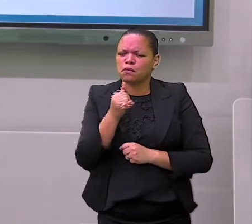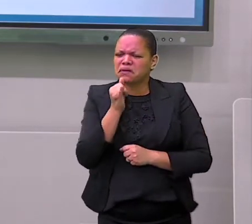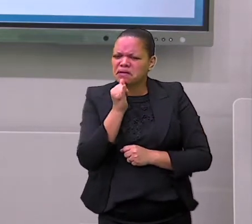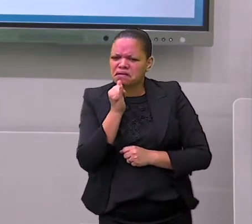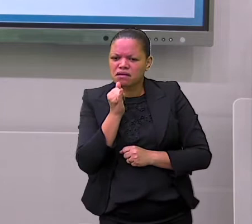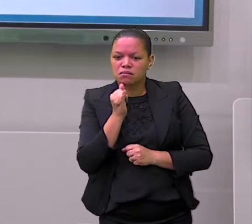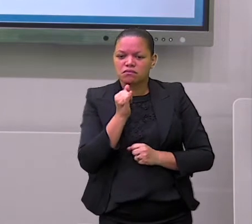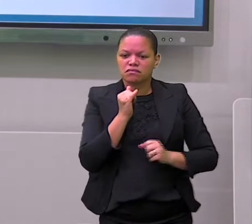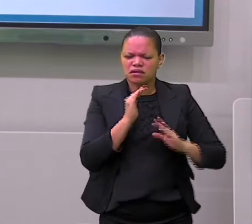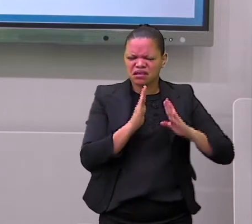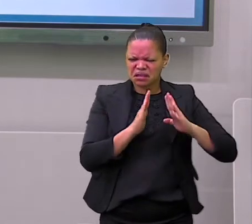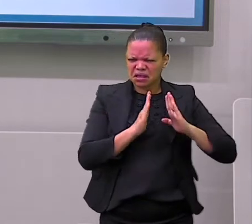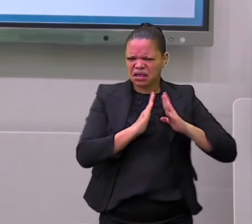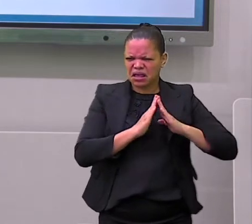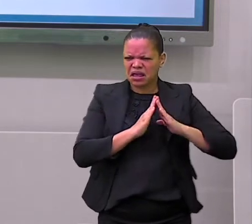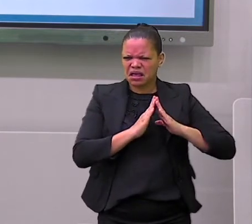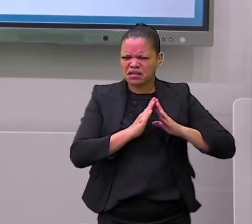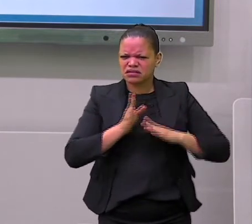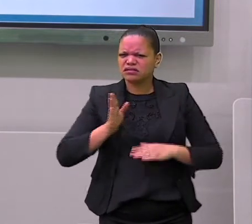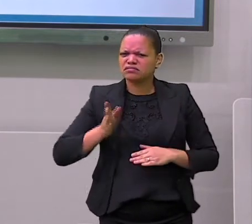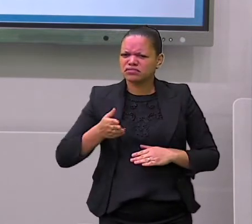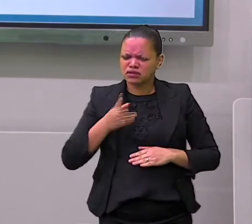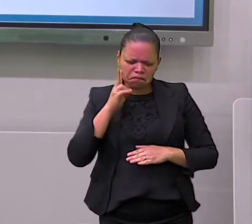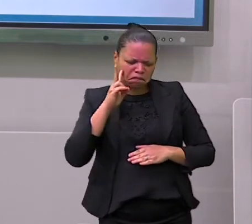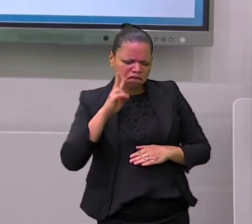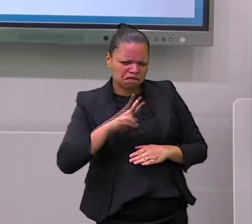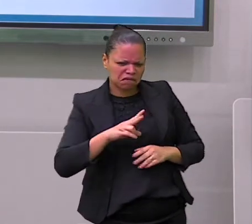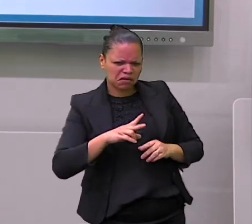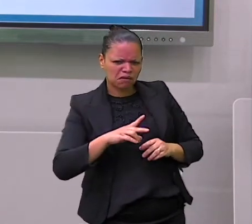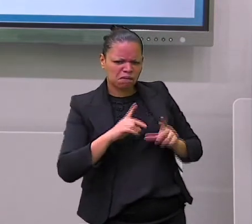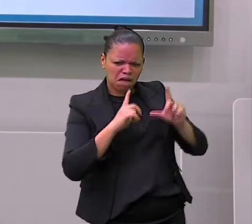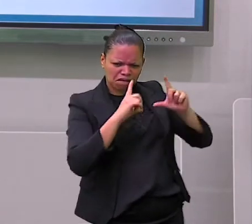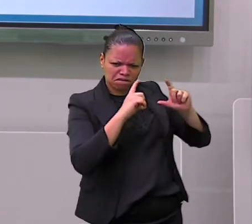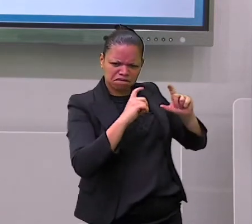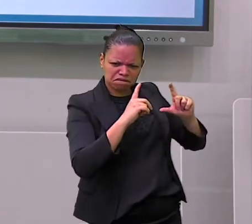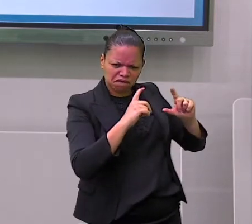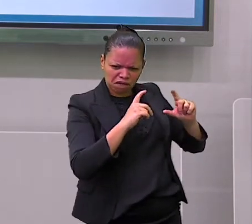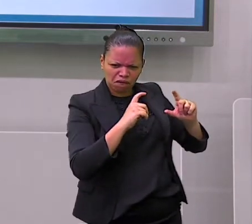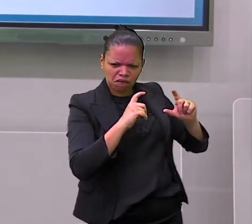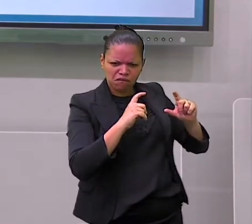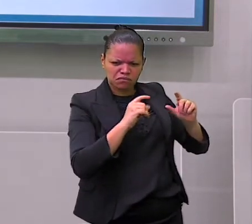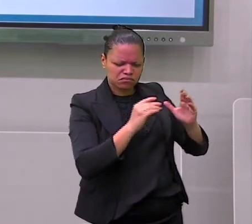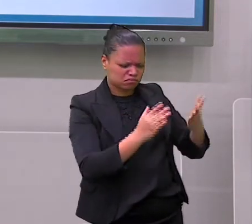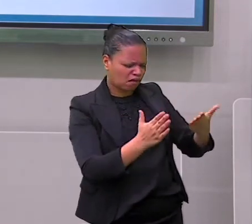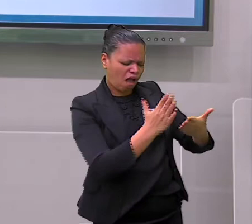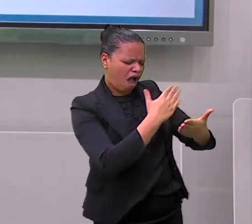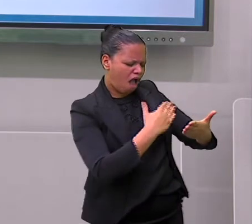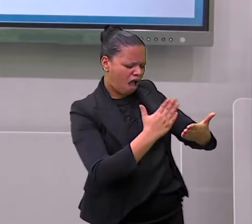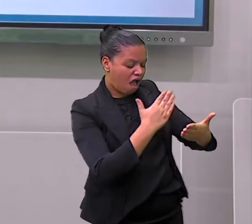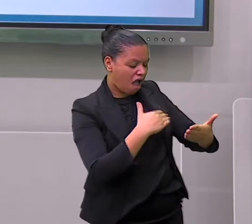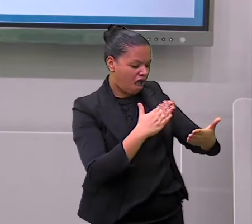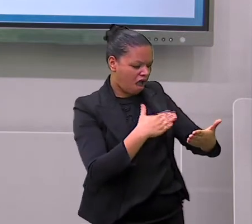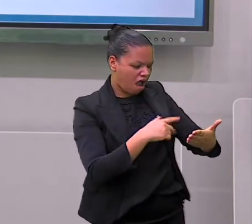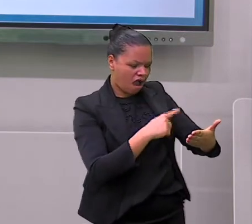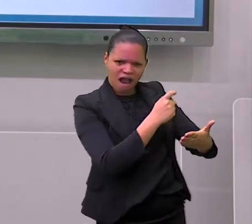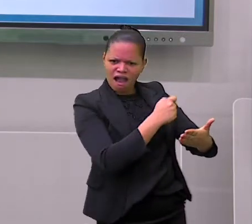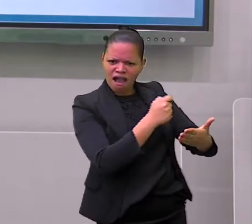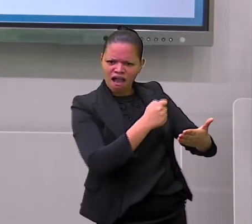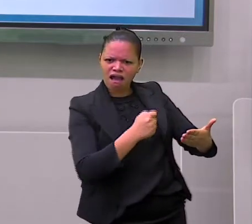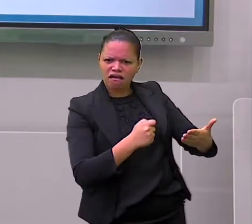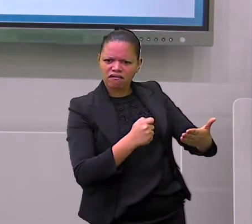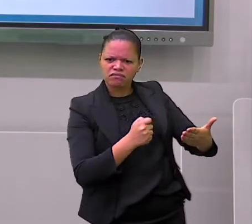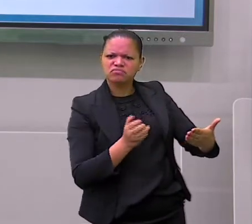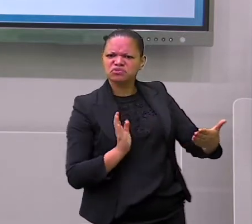álbum onde tem escrita alguma coisa? Essa legenda da sua foto, por exemplo,